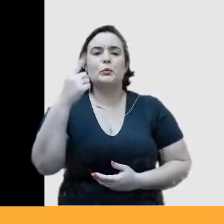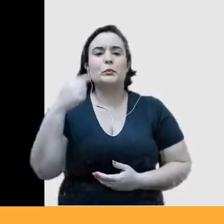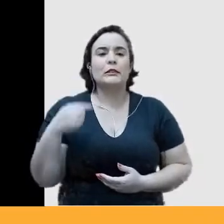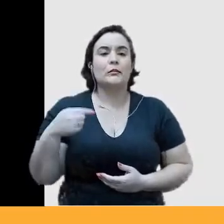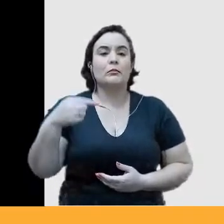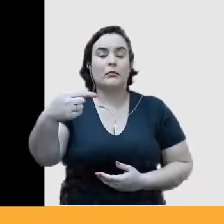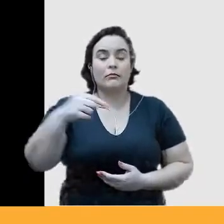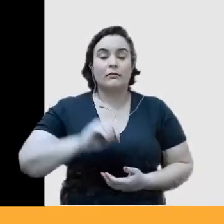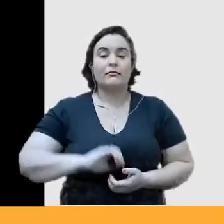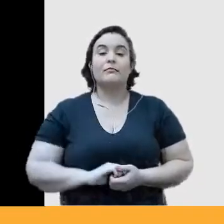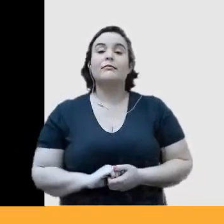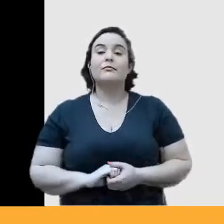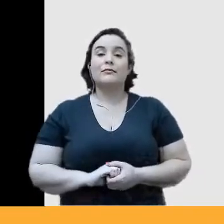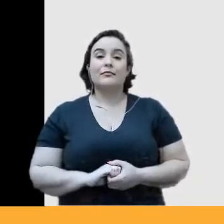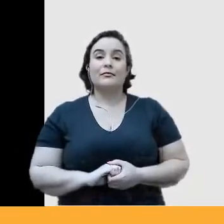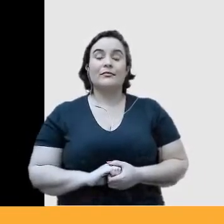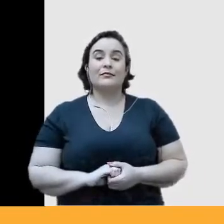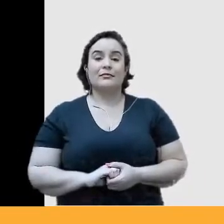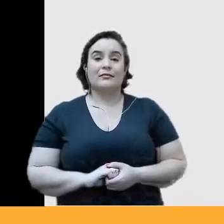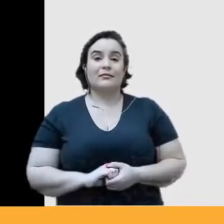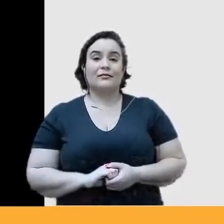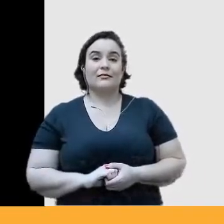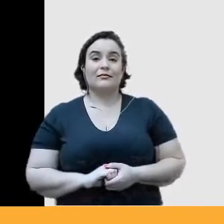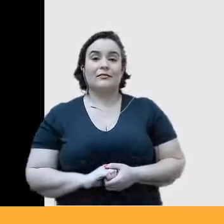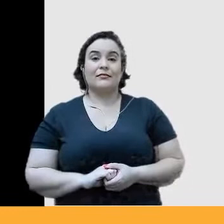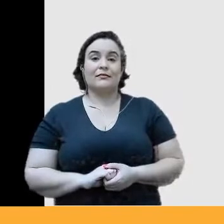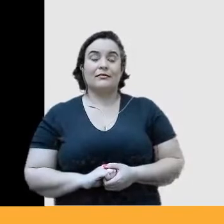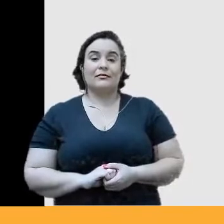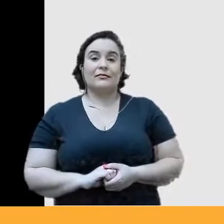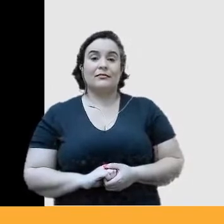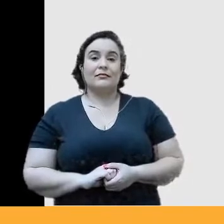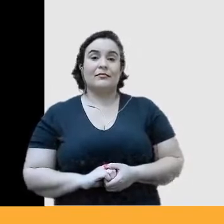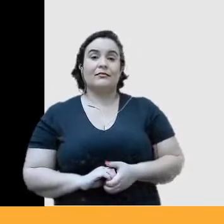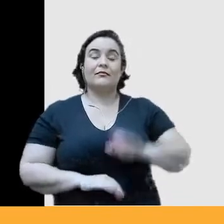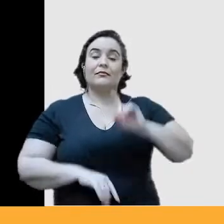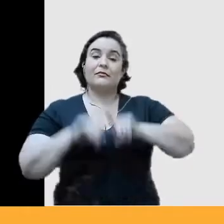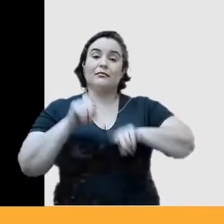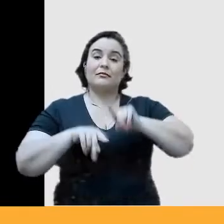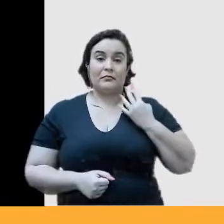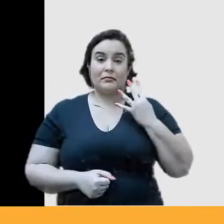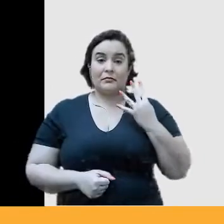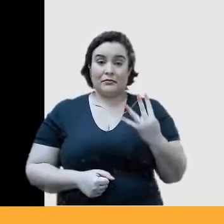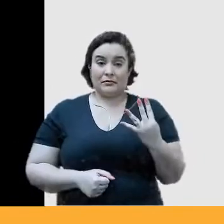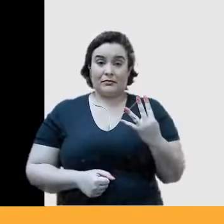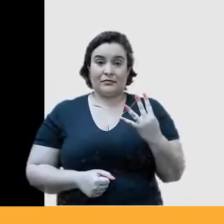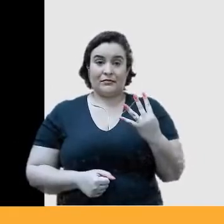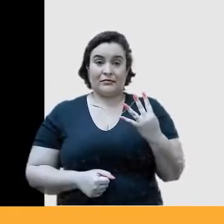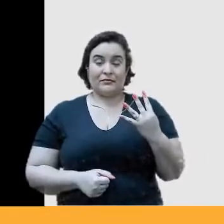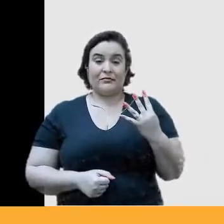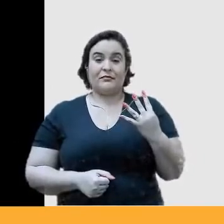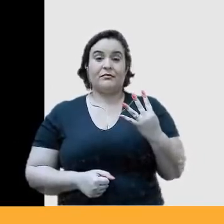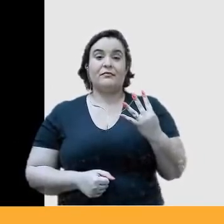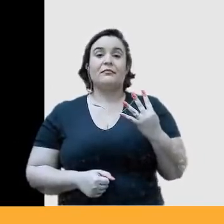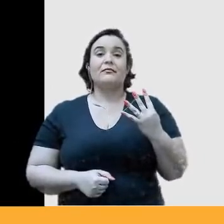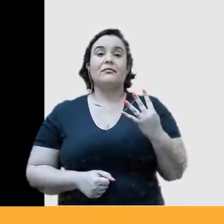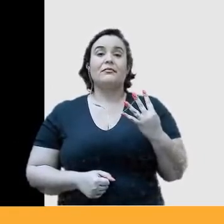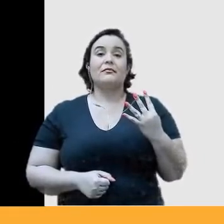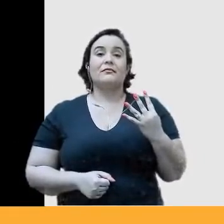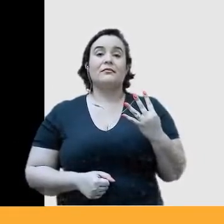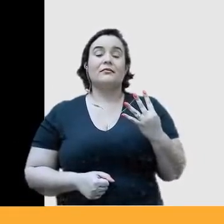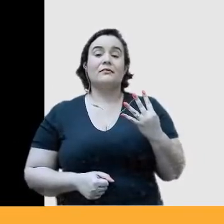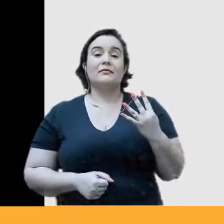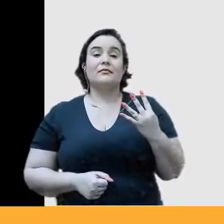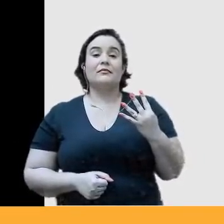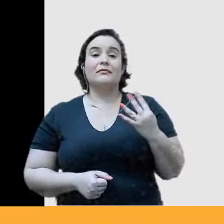esse material que divulgou esse evento. na imagem número